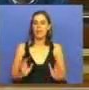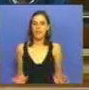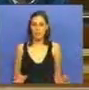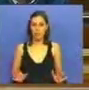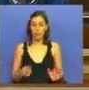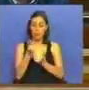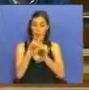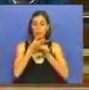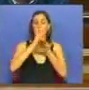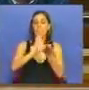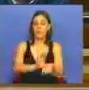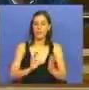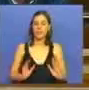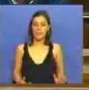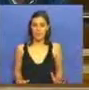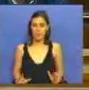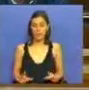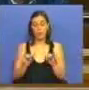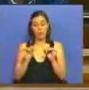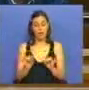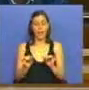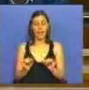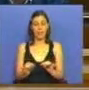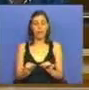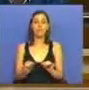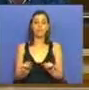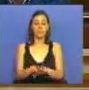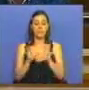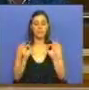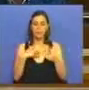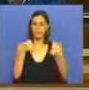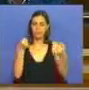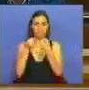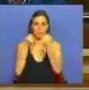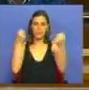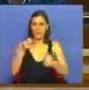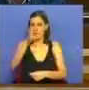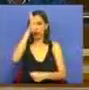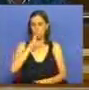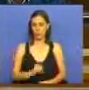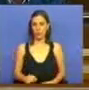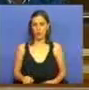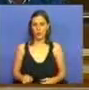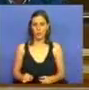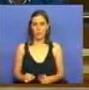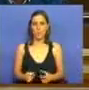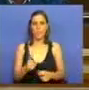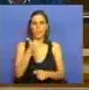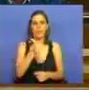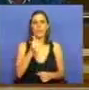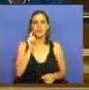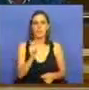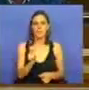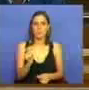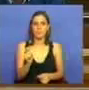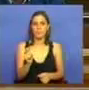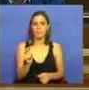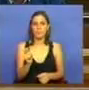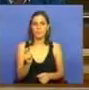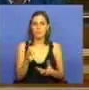É o financiamento. E aqui também divergimos do governo. O Bloco de Esquerda